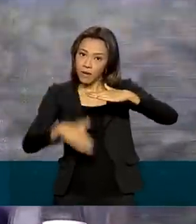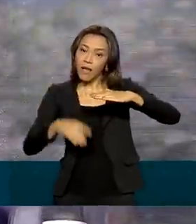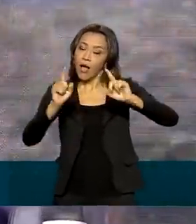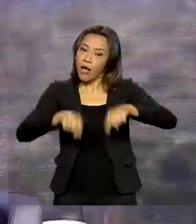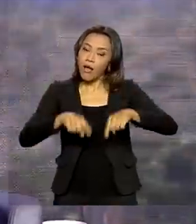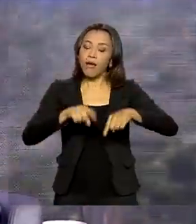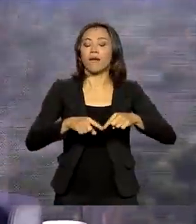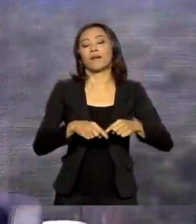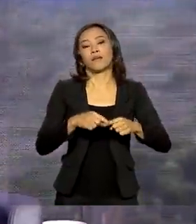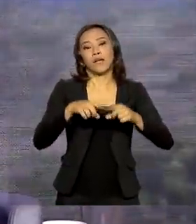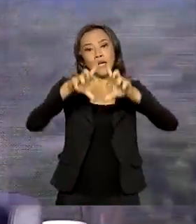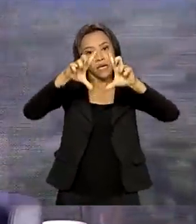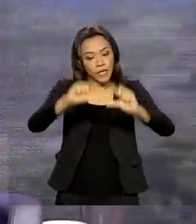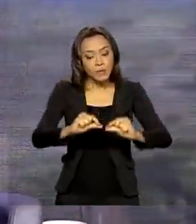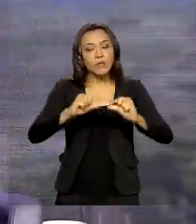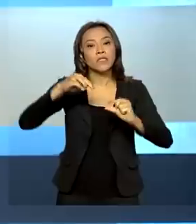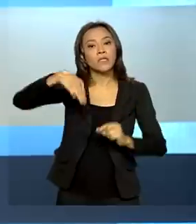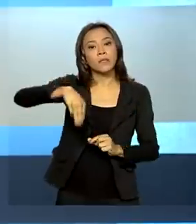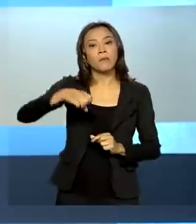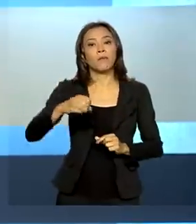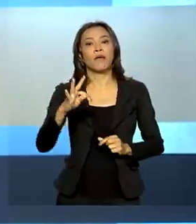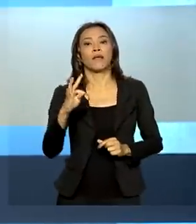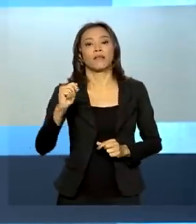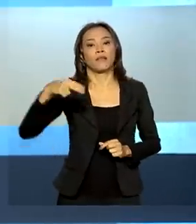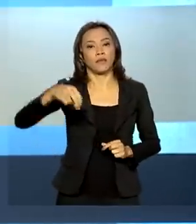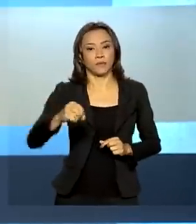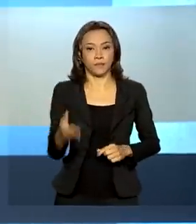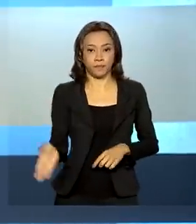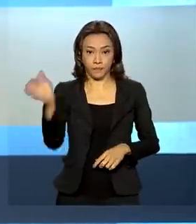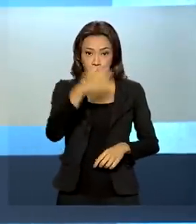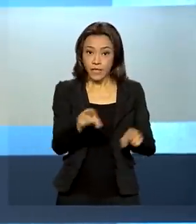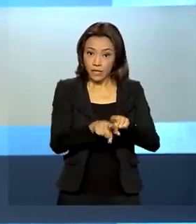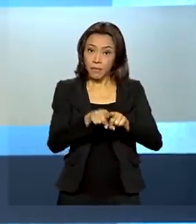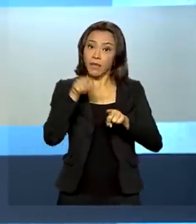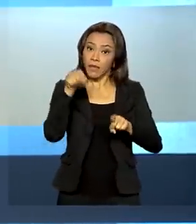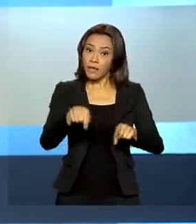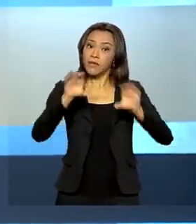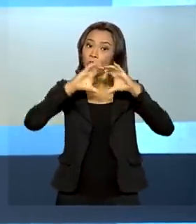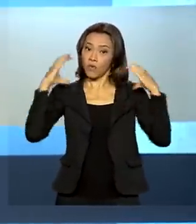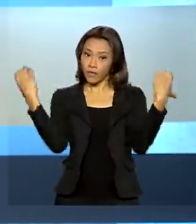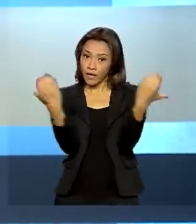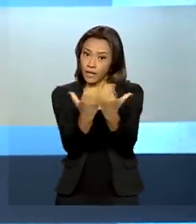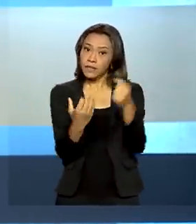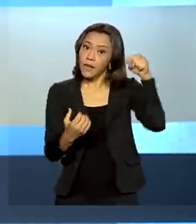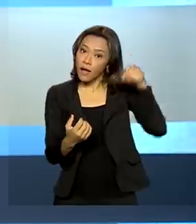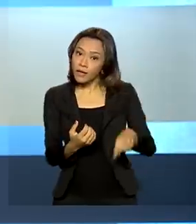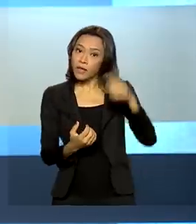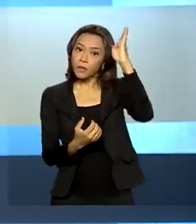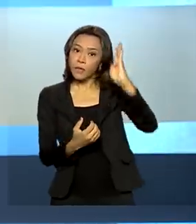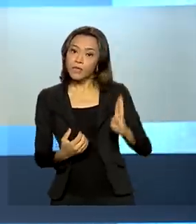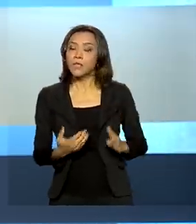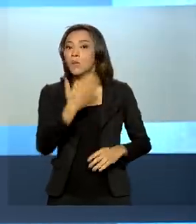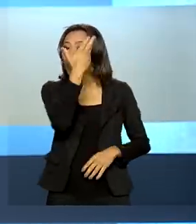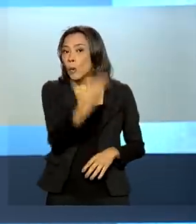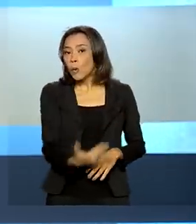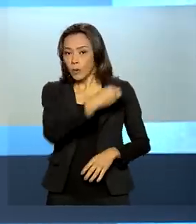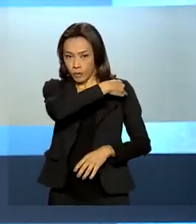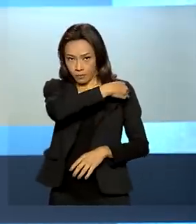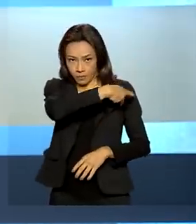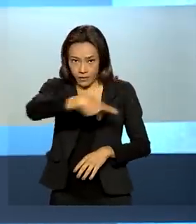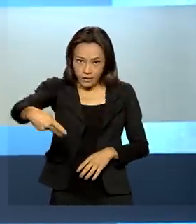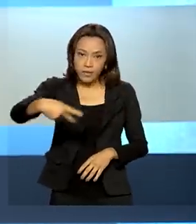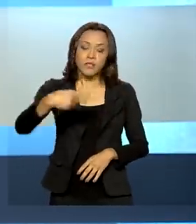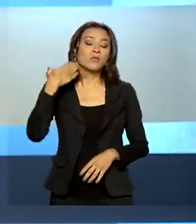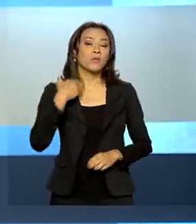redução das emissões de metano. E também na COP26, aqui no Brasil, o presidente da Caixa falou sobre as ações do